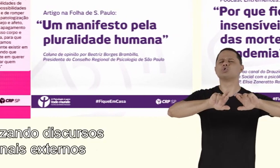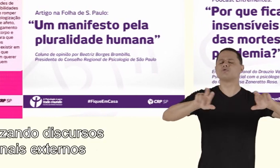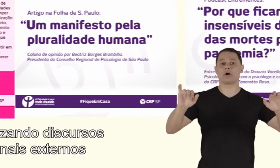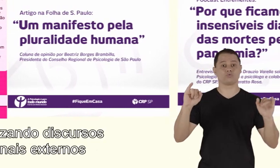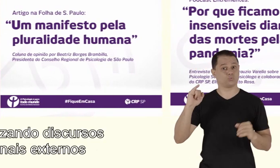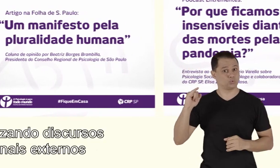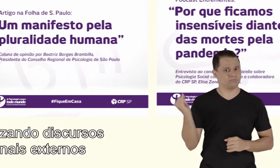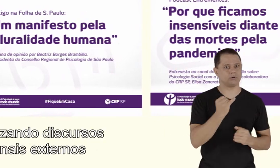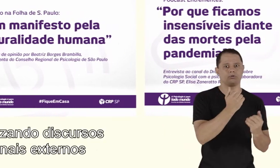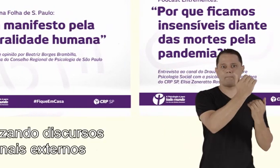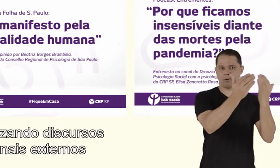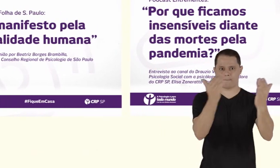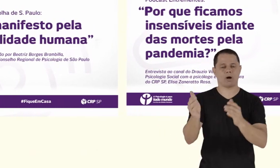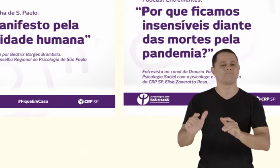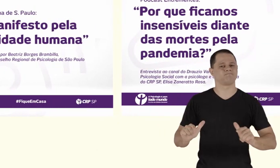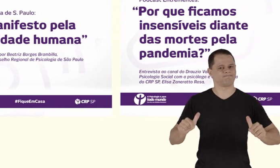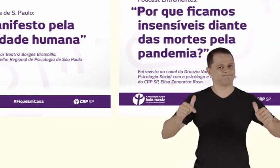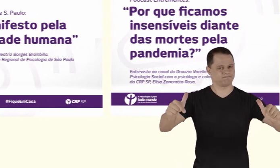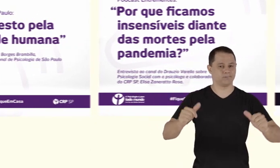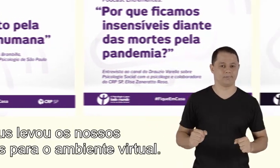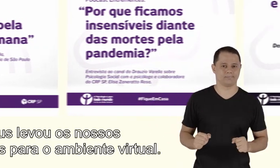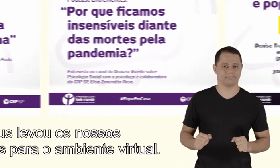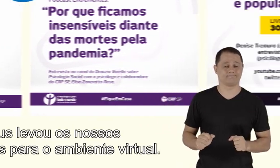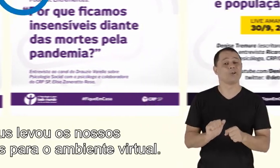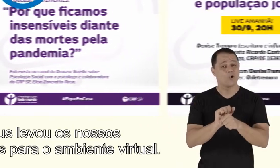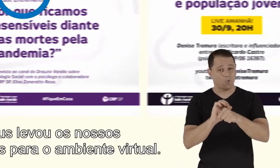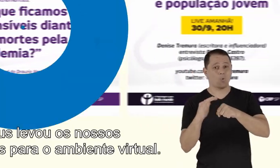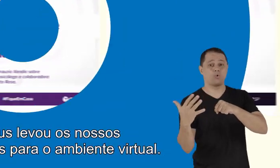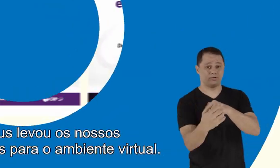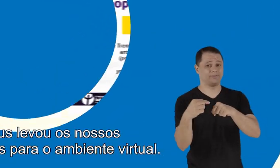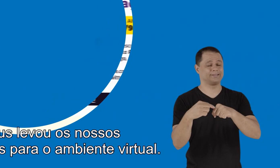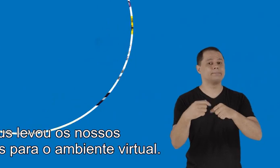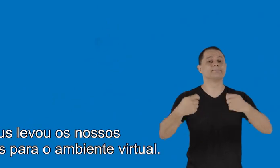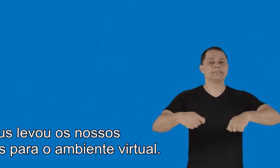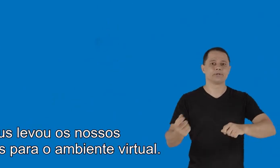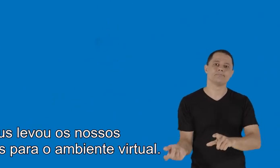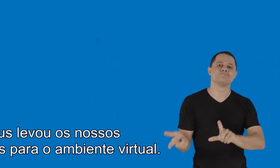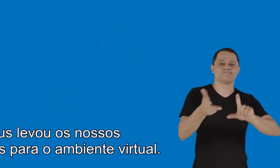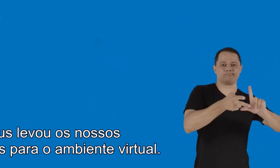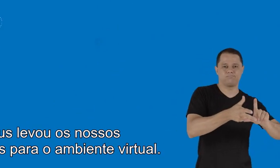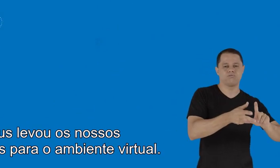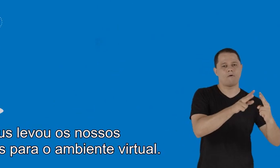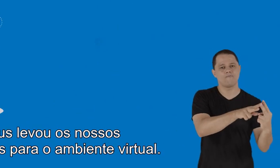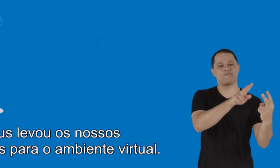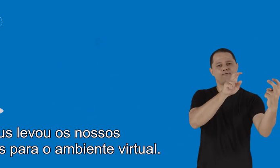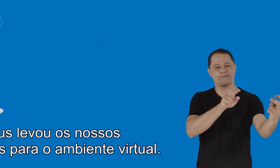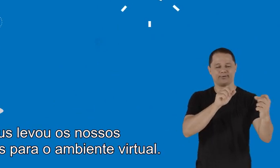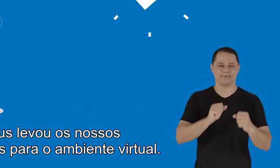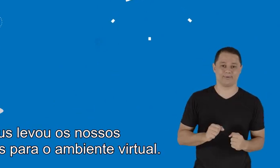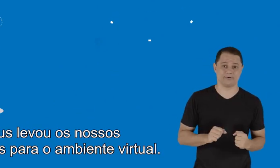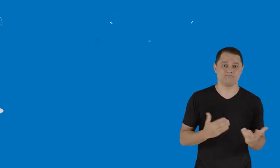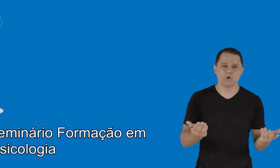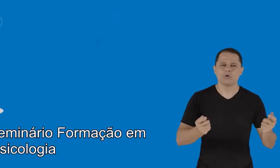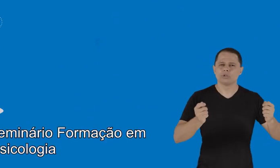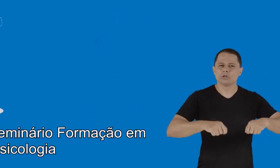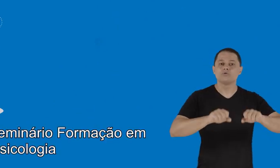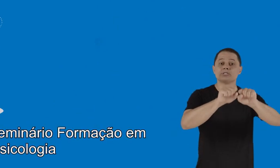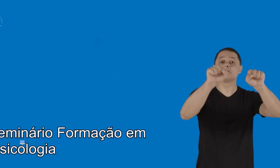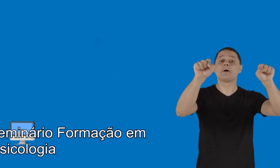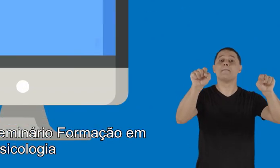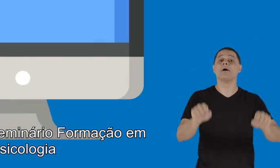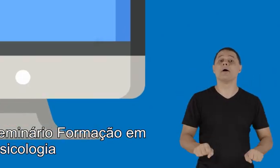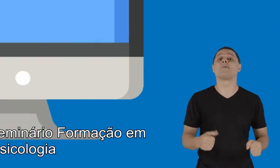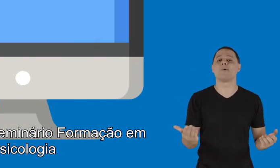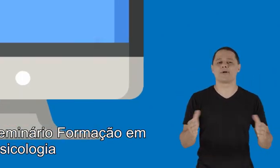discursos em canais externos. O coronavírus levou os nossos eventos e criações para o ambiente virtual. Realizamos o